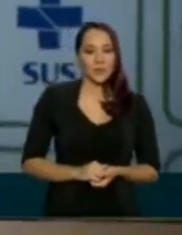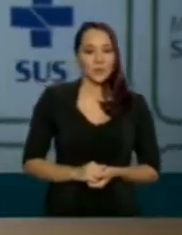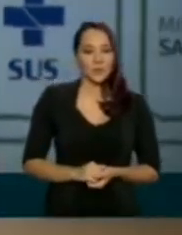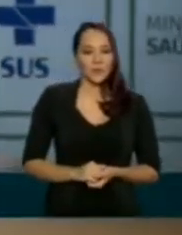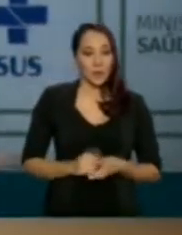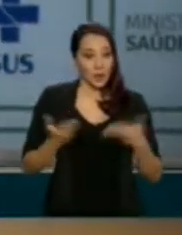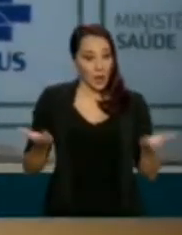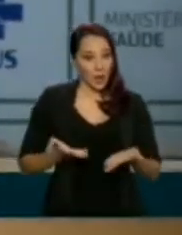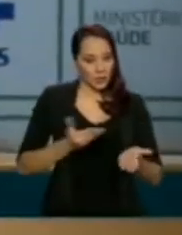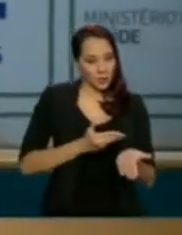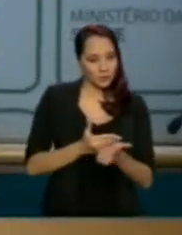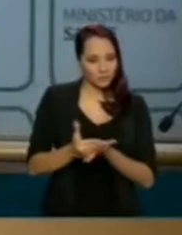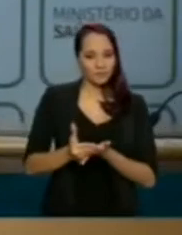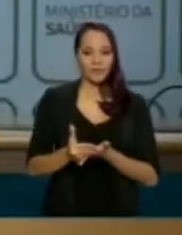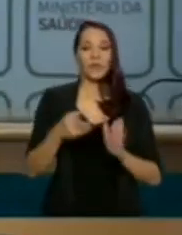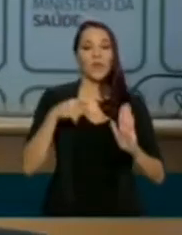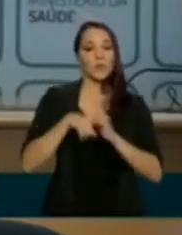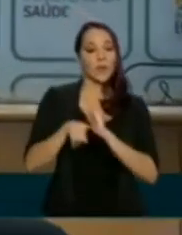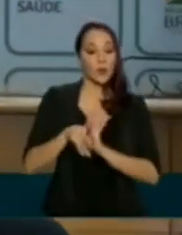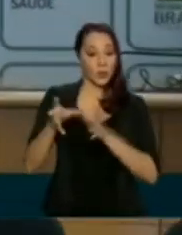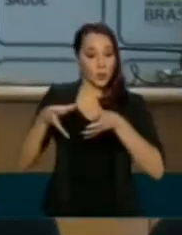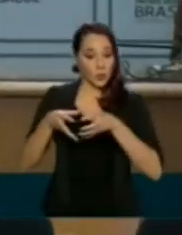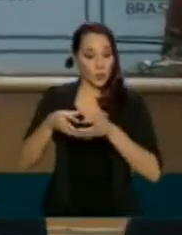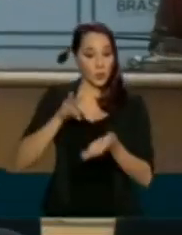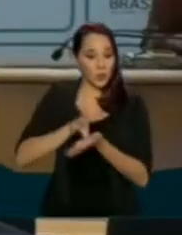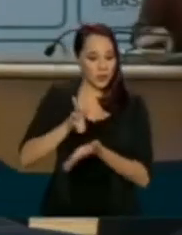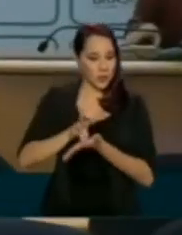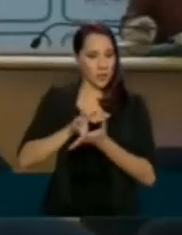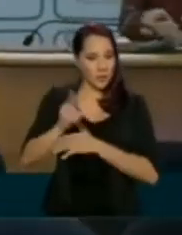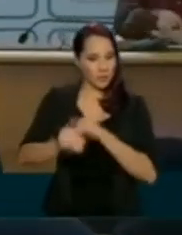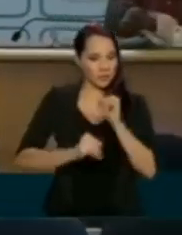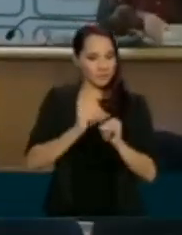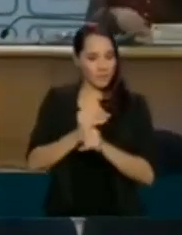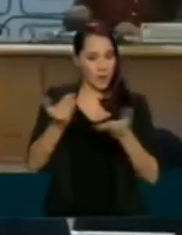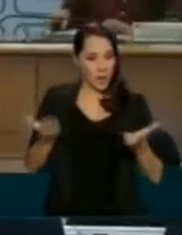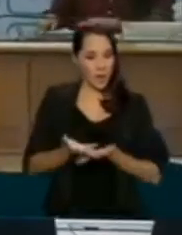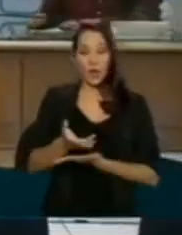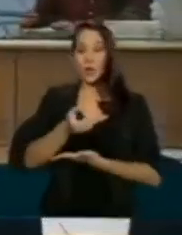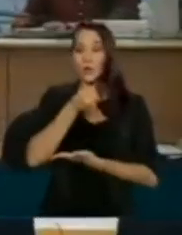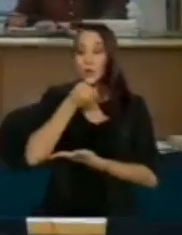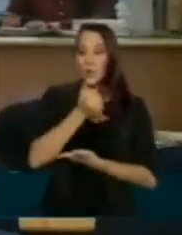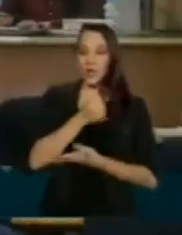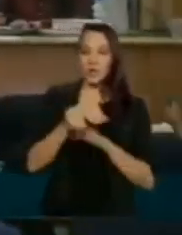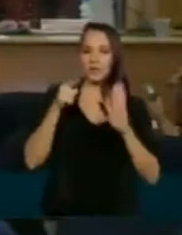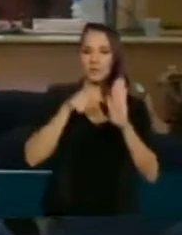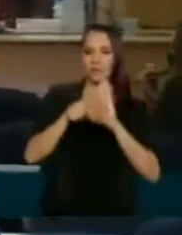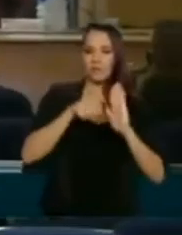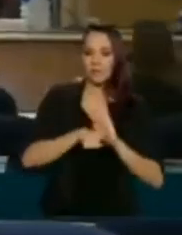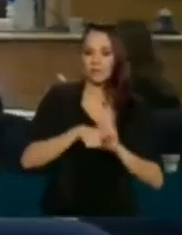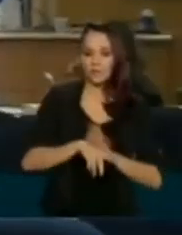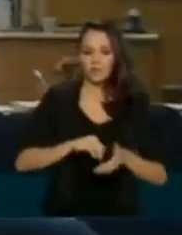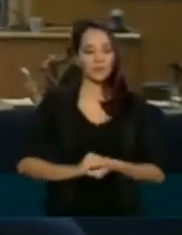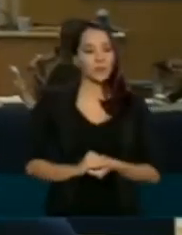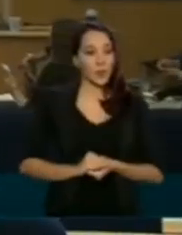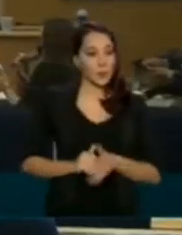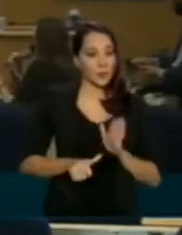Secretário, agora a gente vai começar as perguntas aqui do grupo de WhatsApp, que está online com os jornalistas fazendo questionamentos. A